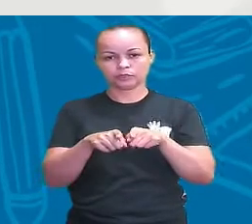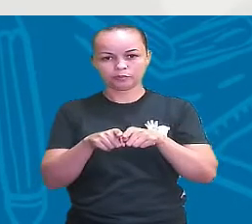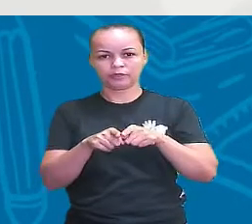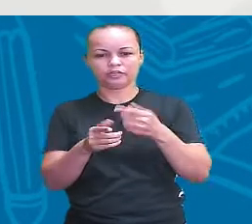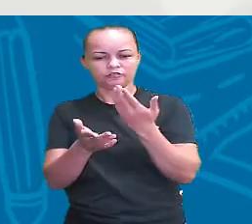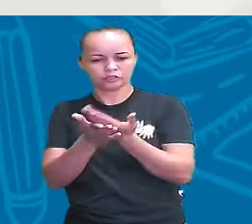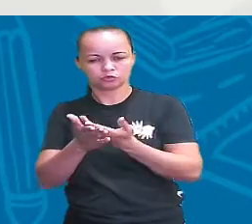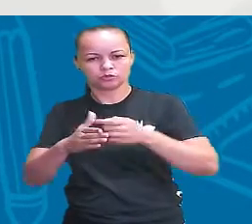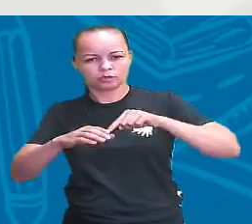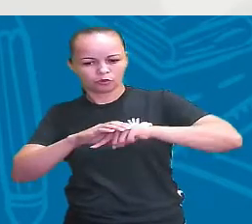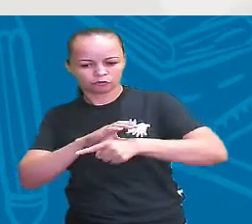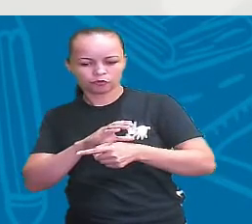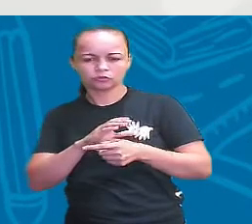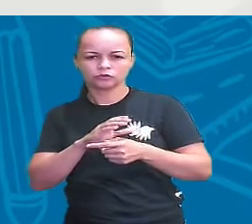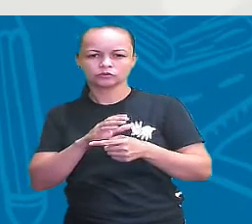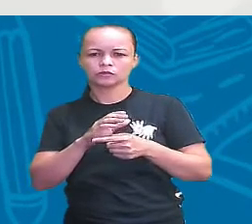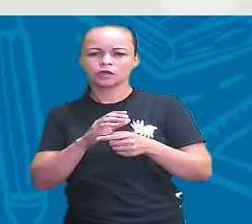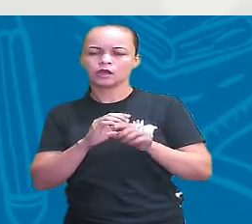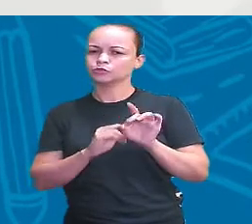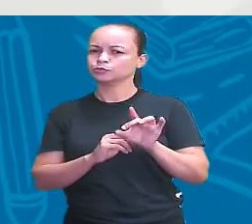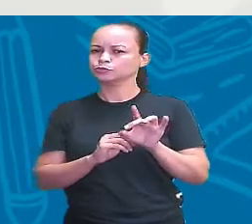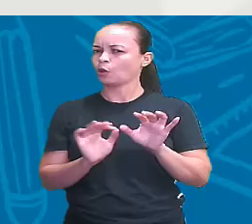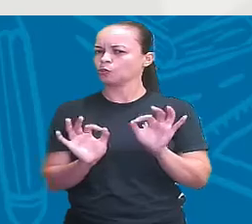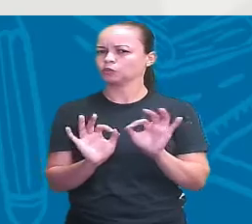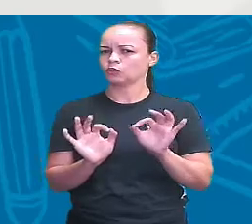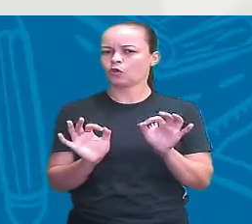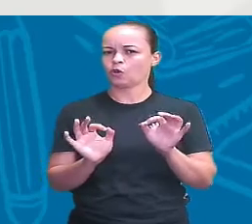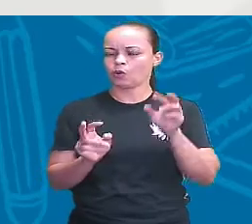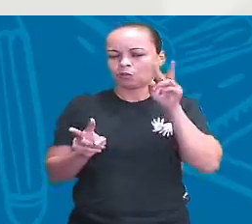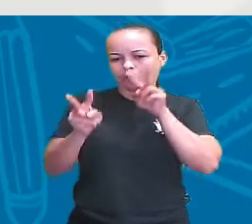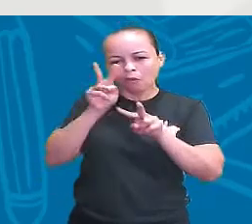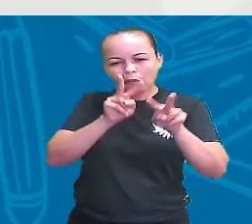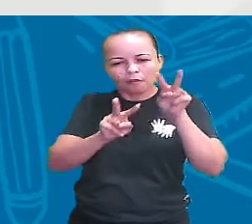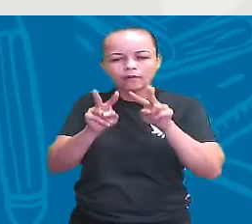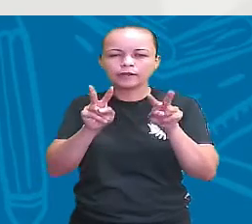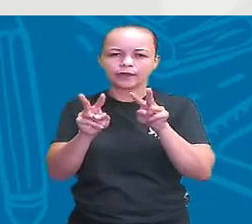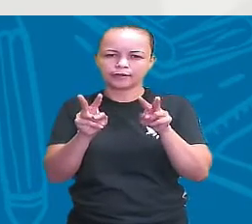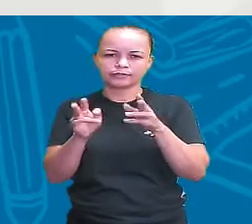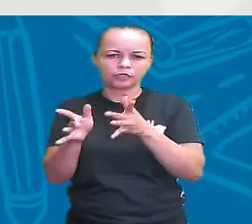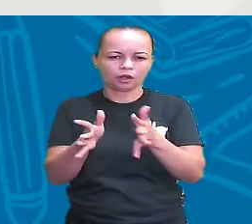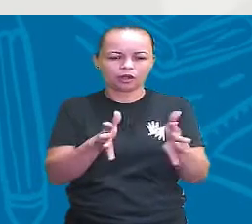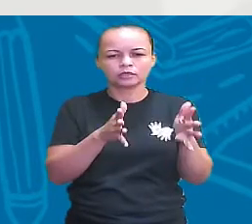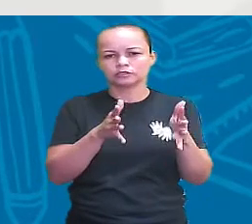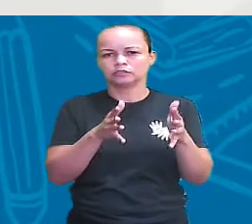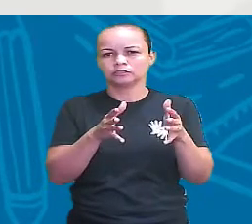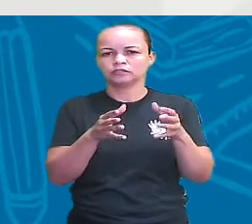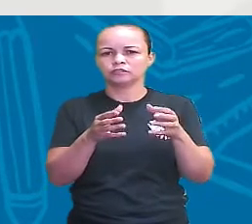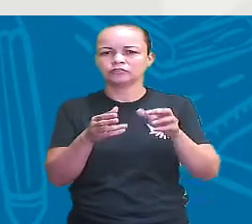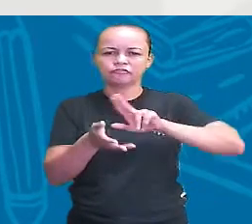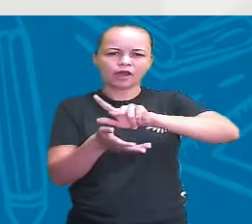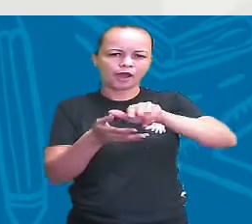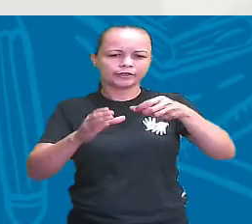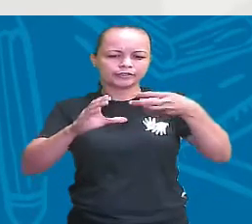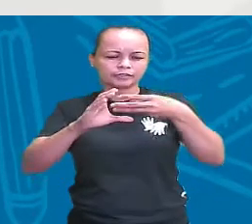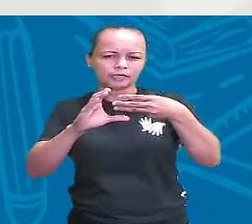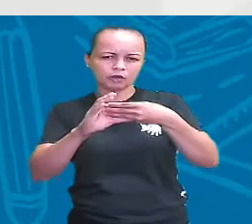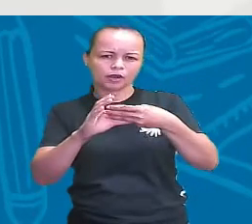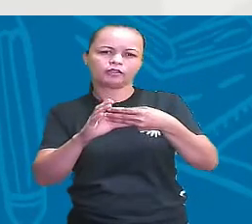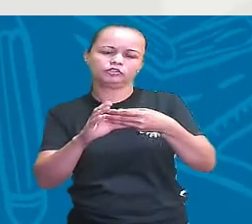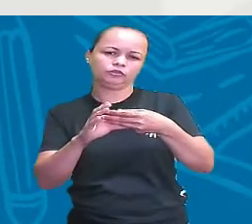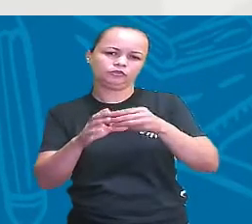profundidade, não necessariamente só no olhar, no aspecto de seres multicelulares, ou